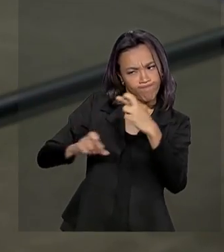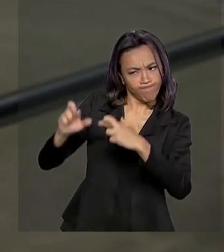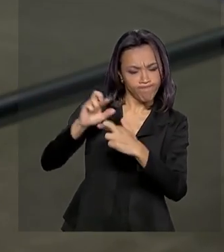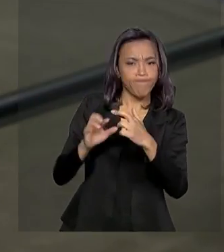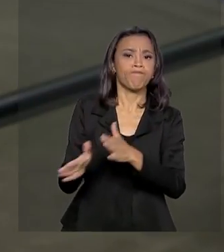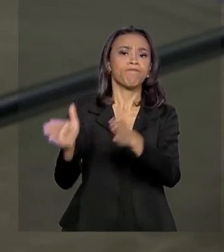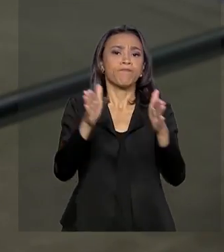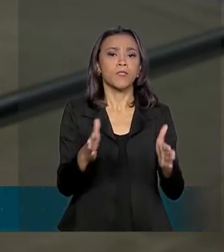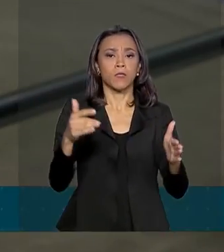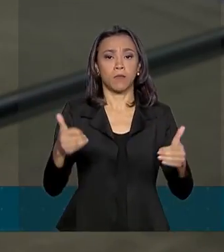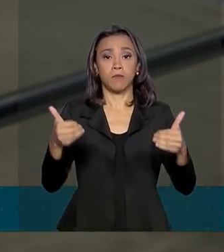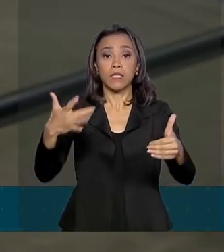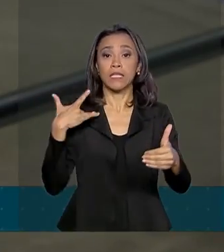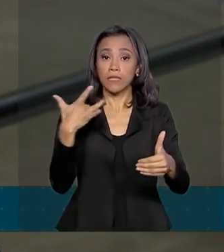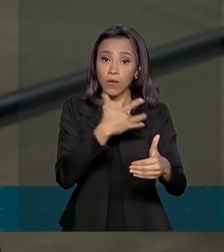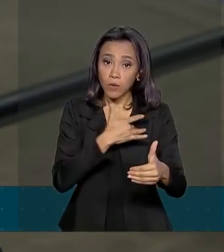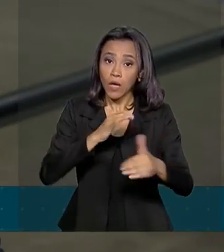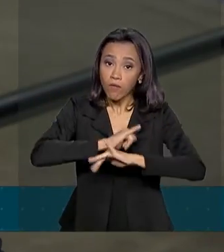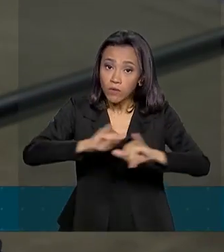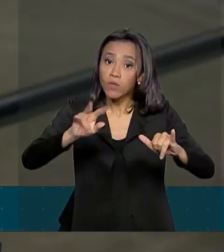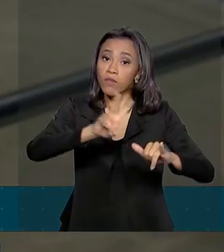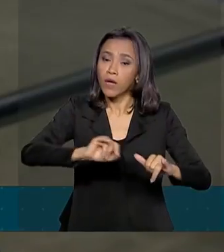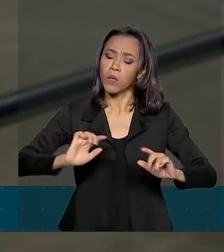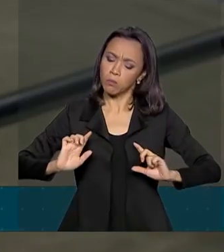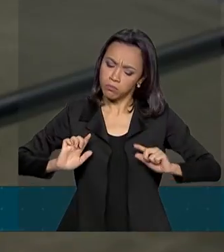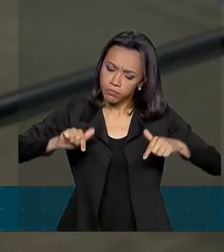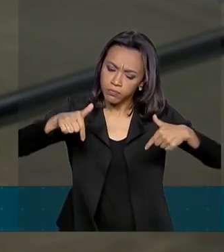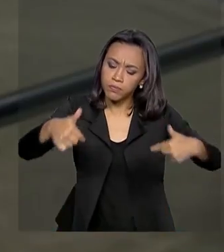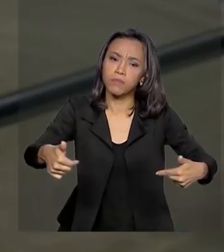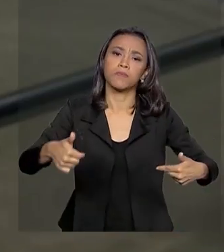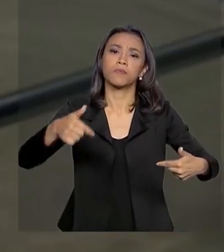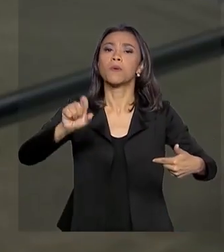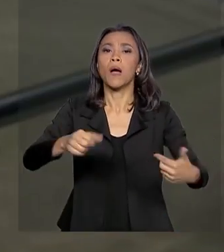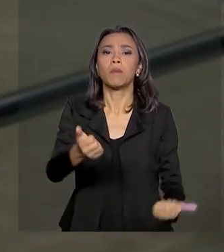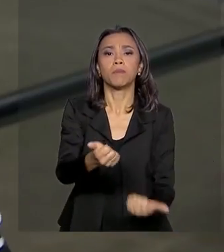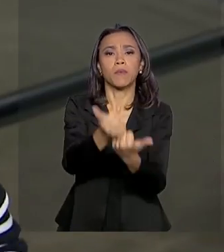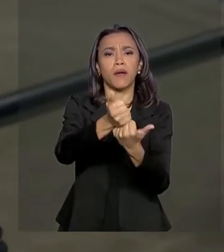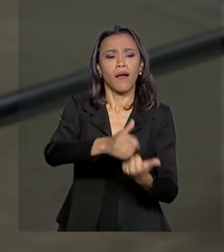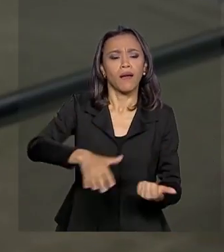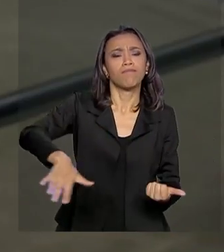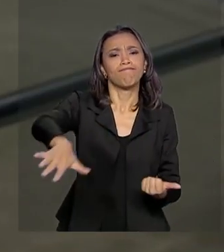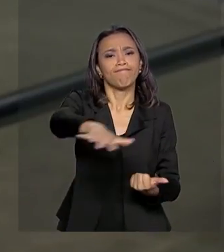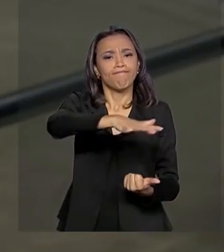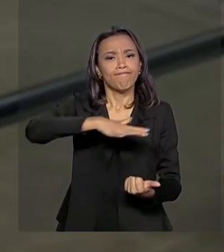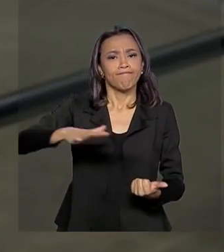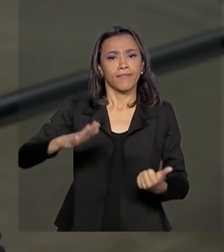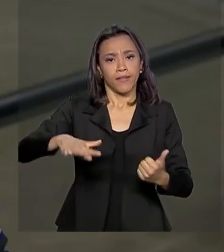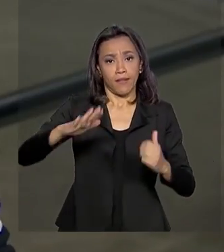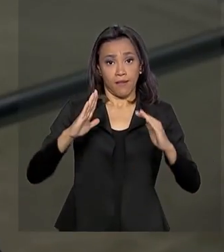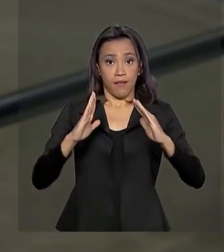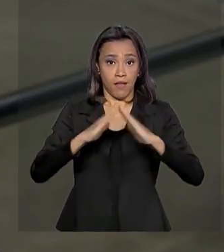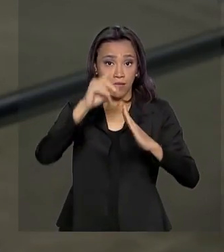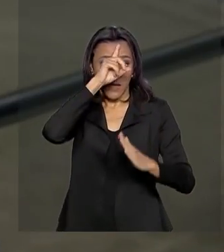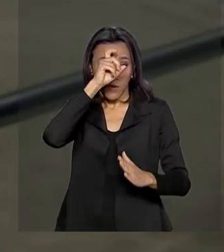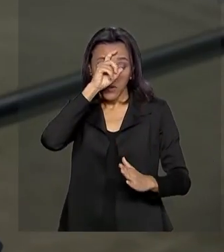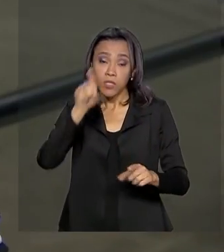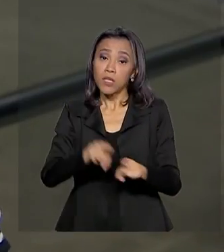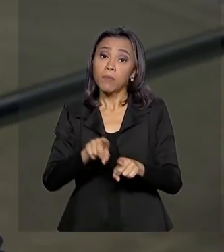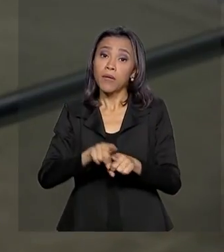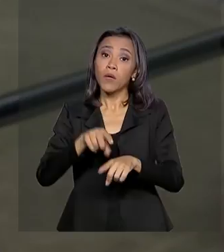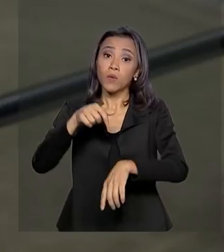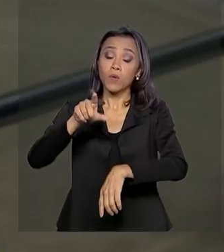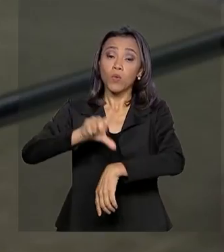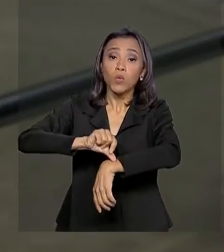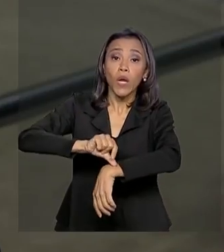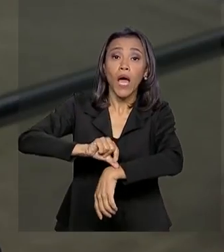Saúde anunciou que vai aumentar as ações de atenção primária à saúde, inclusive ampliando os horários de atendimento das